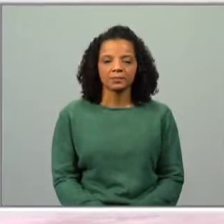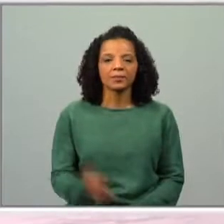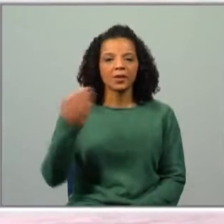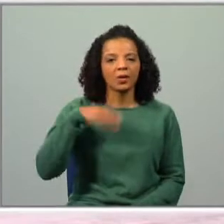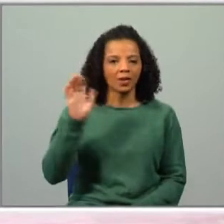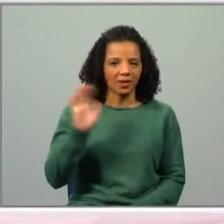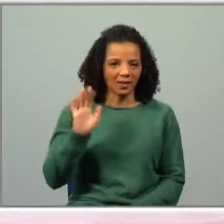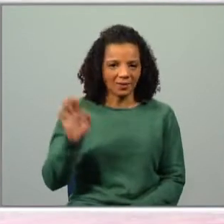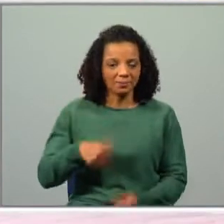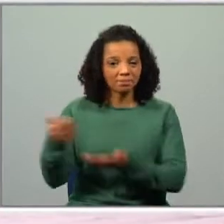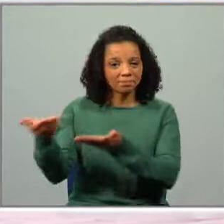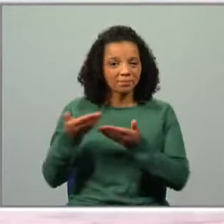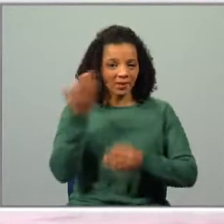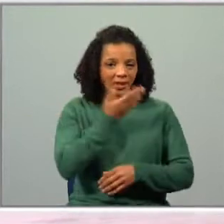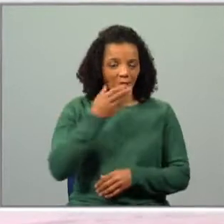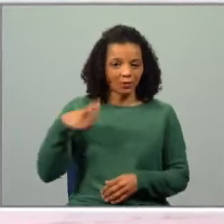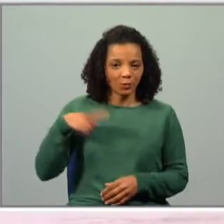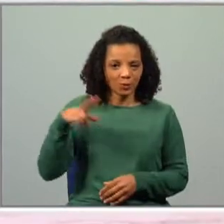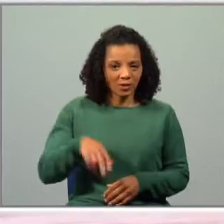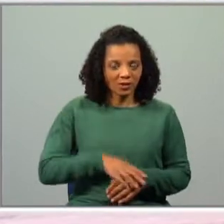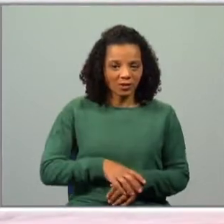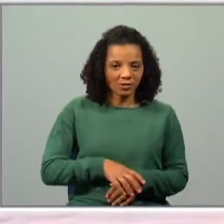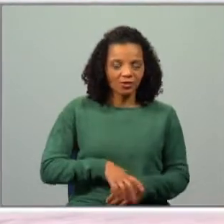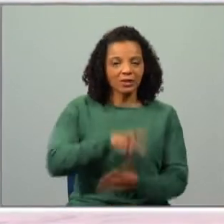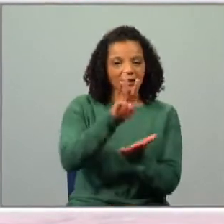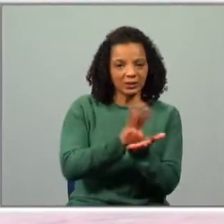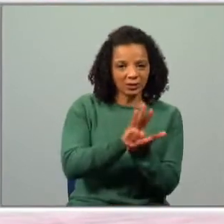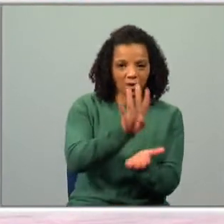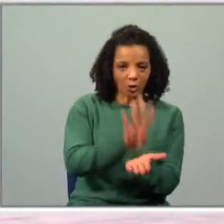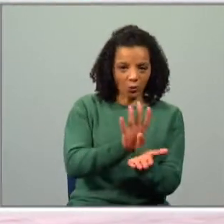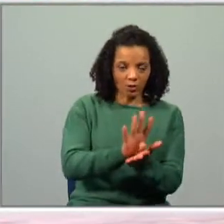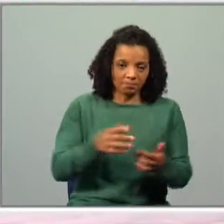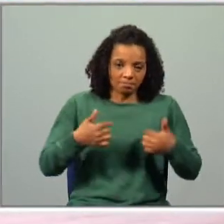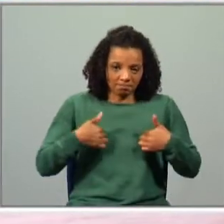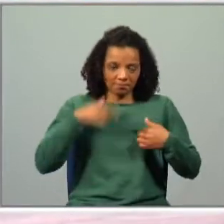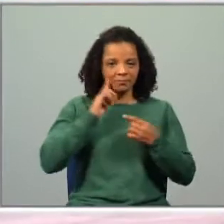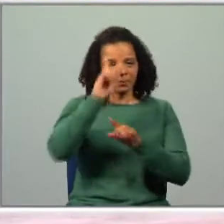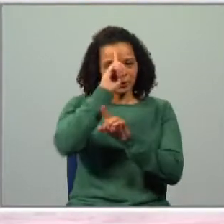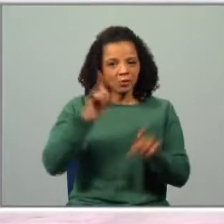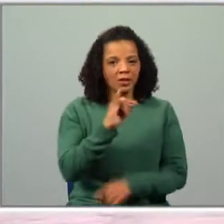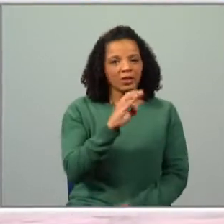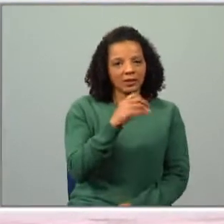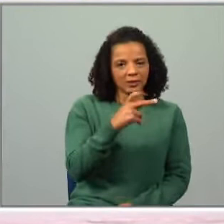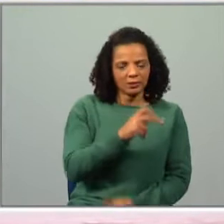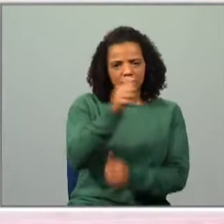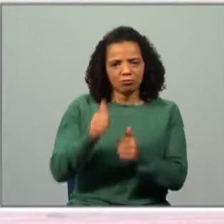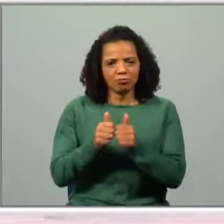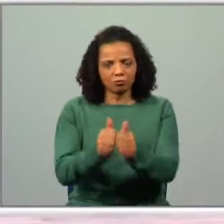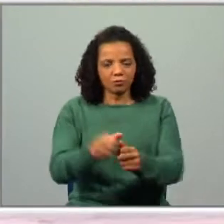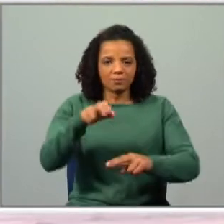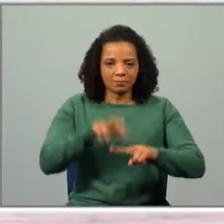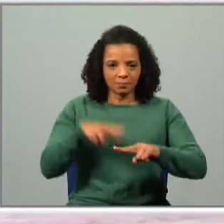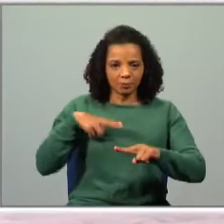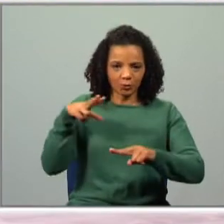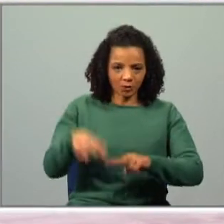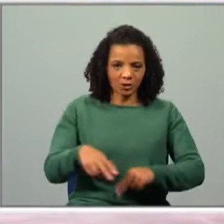Olá, bem-vindos a mais um blog de português para terceiros e quartos anos. Eu sou a professora Isa e vou acompanhar-te aqui na nossa disciplina de